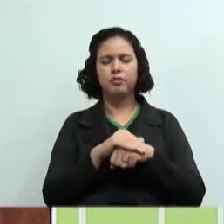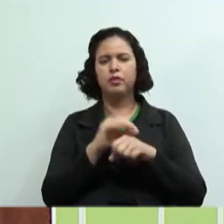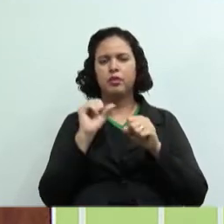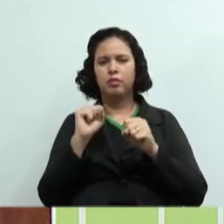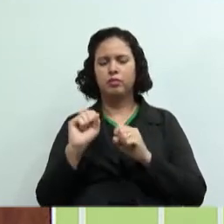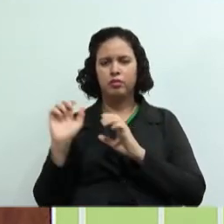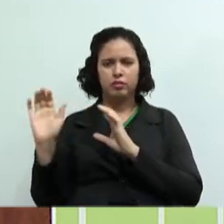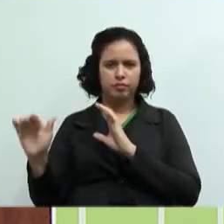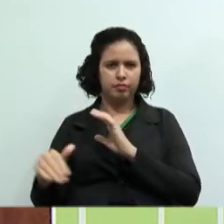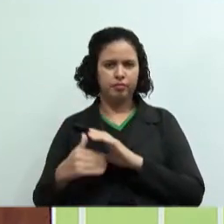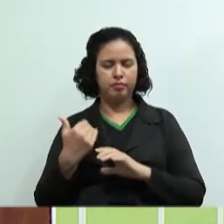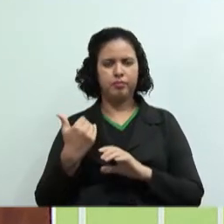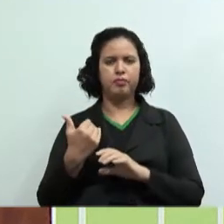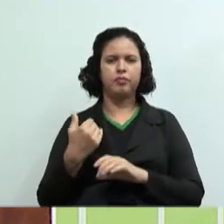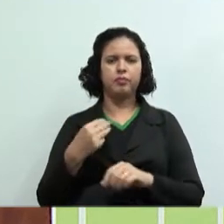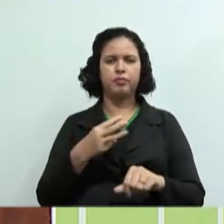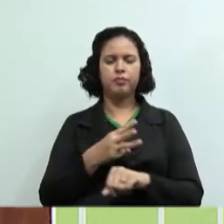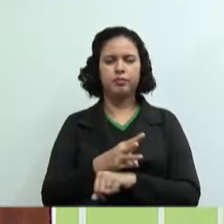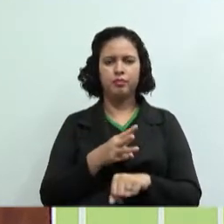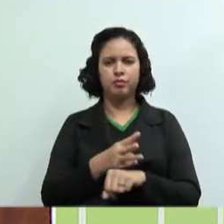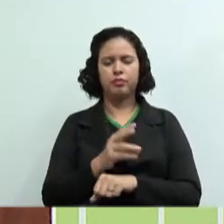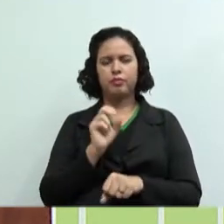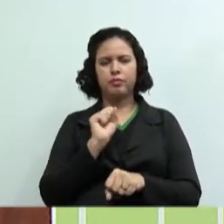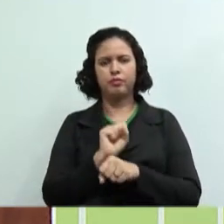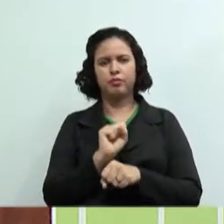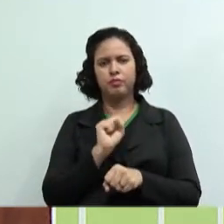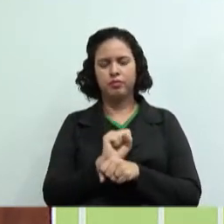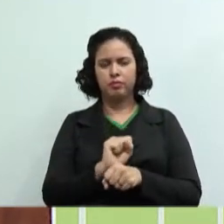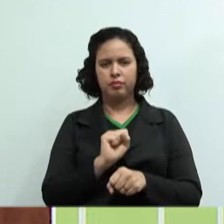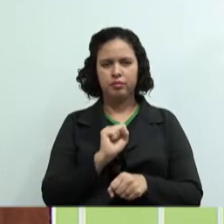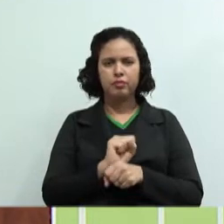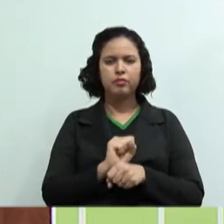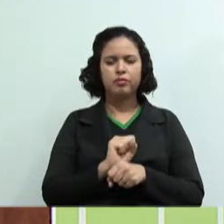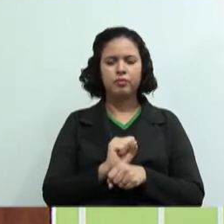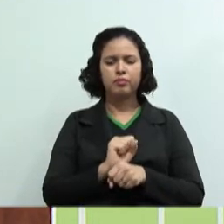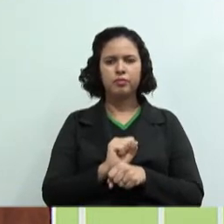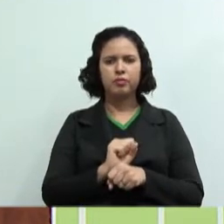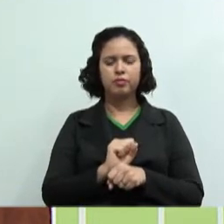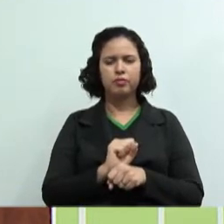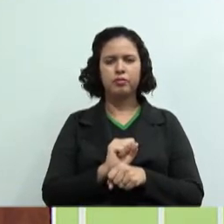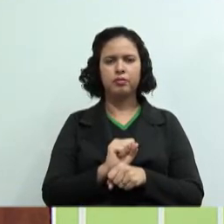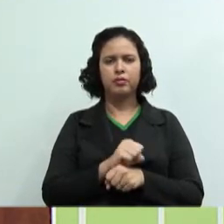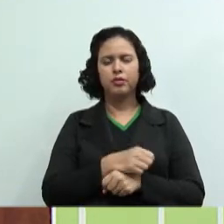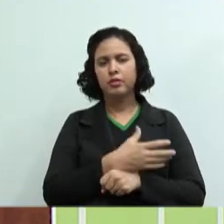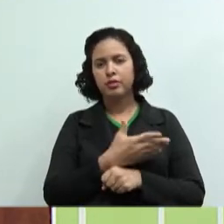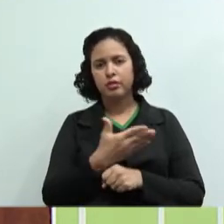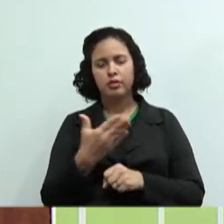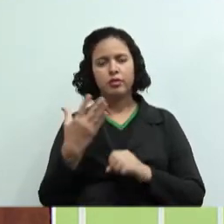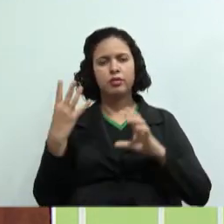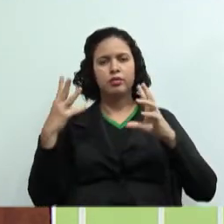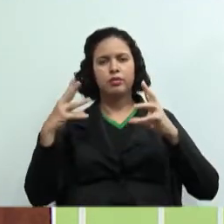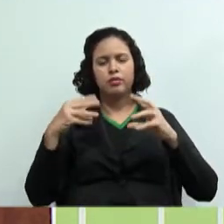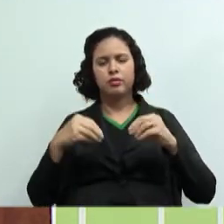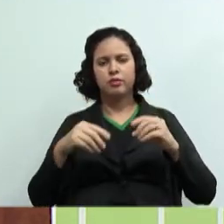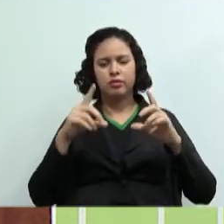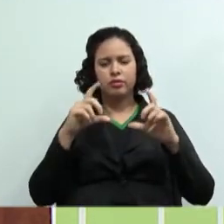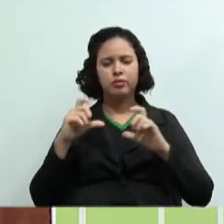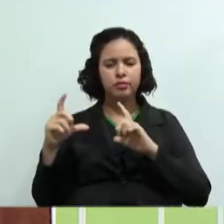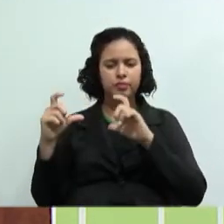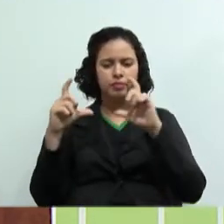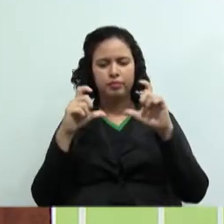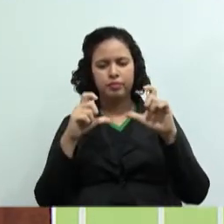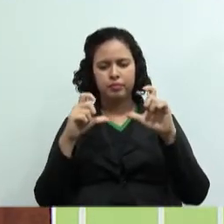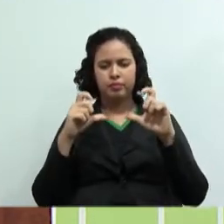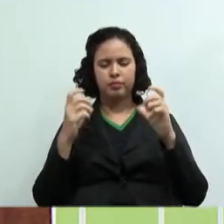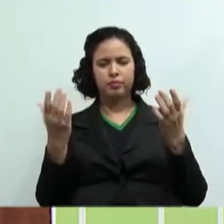favor, mandem mensagem. Eu estou aguardando também a participação de todos, incluindo as fotos. Essa semana